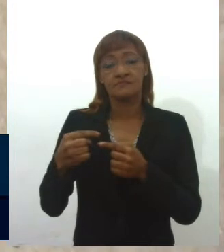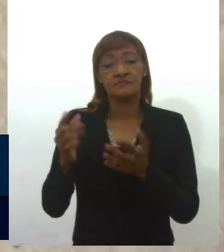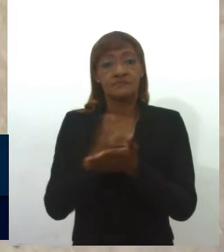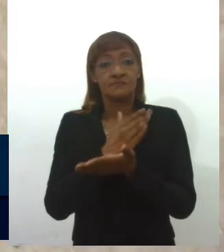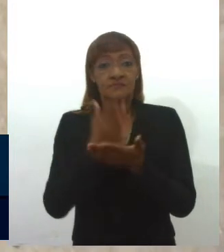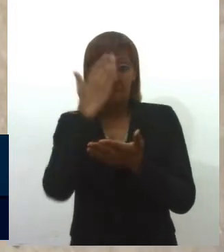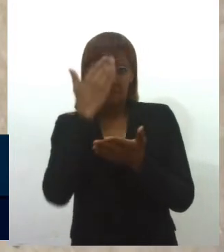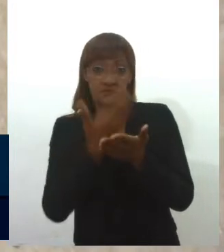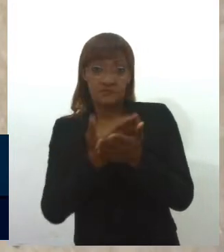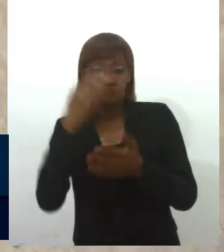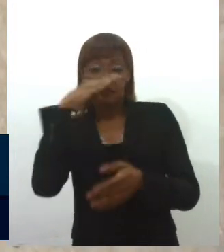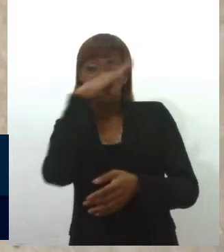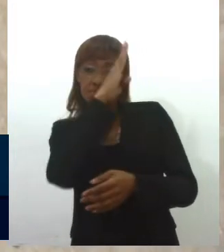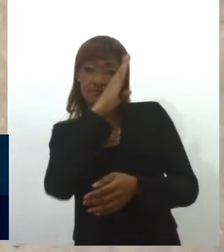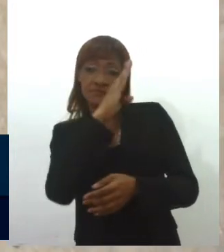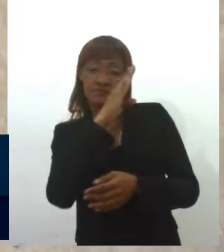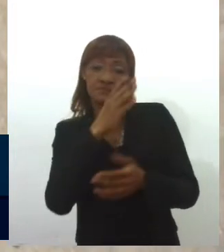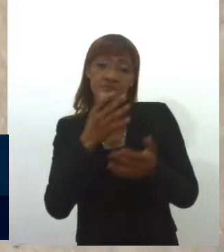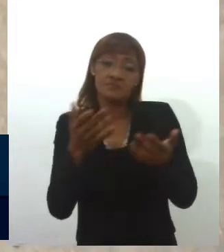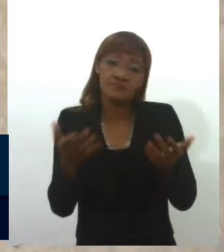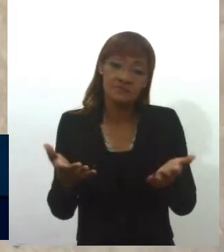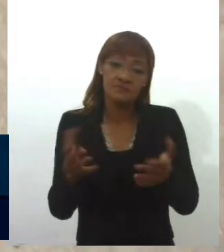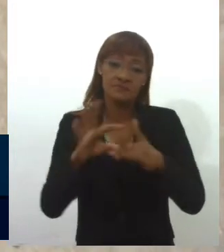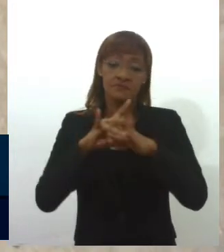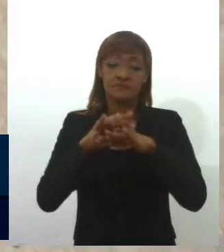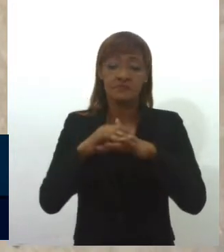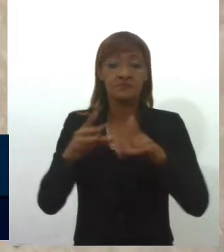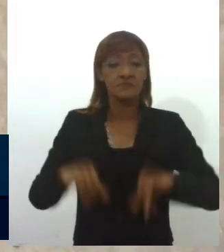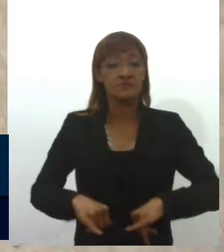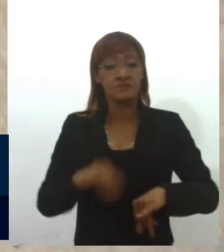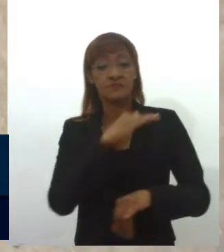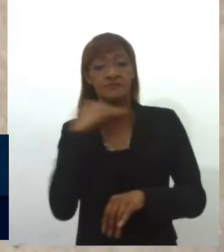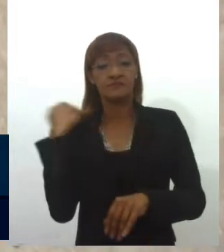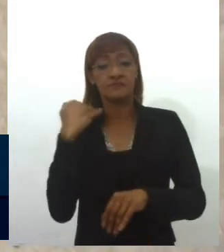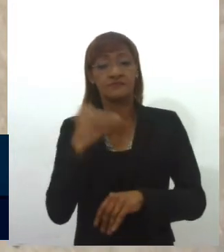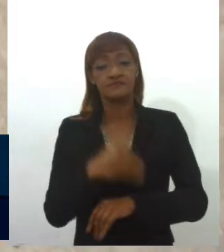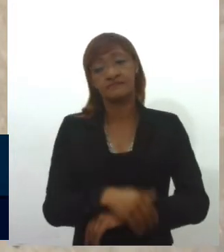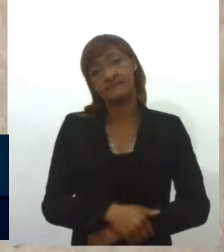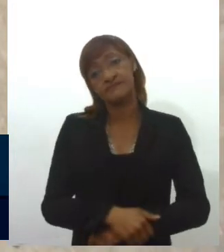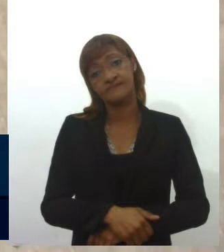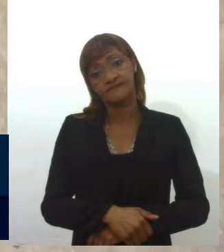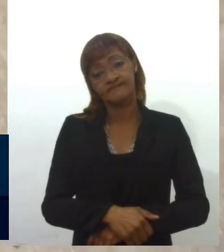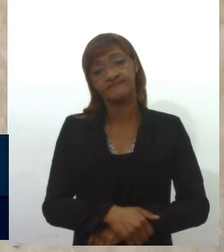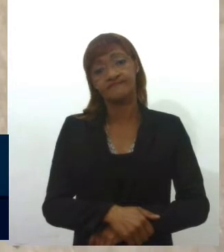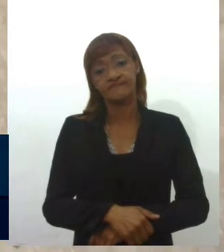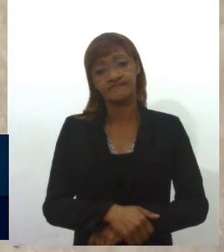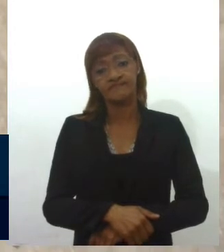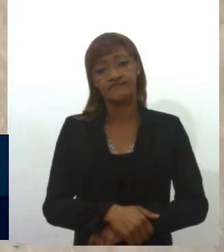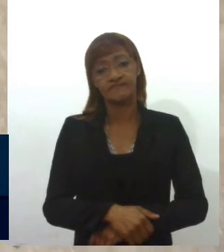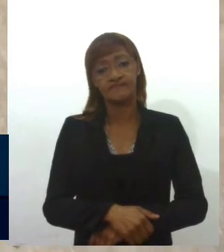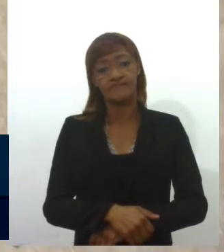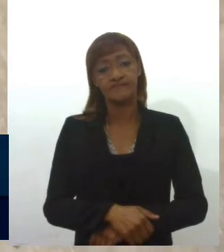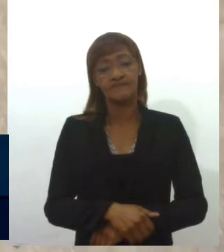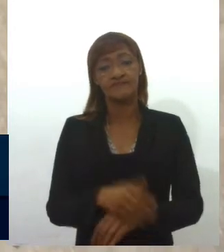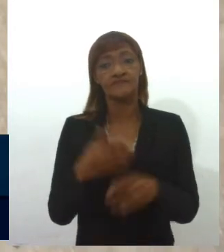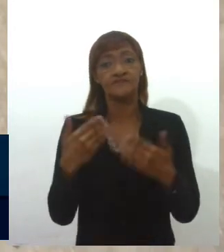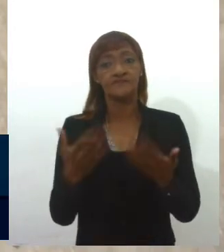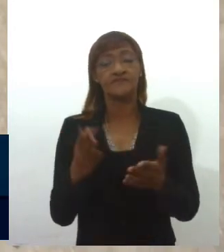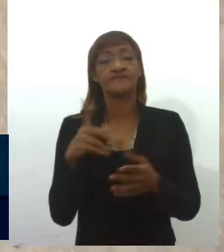bolsonarismo, e o resultado é doença, sofrimento e morte. não é? Então, nós